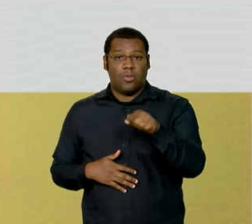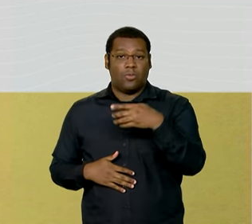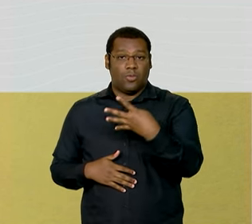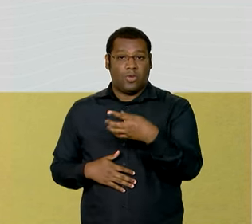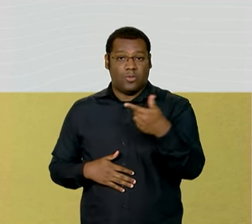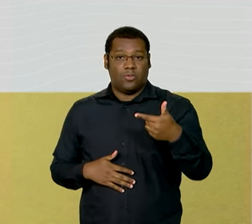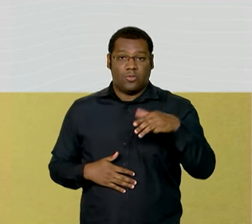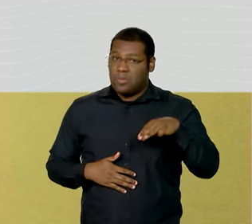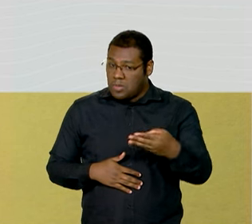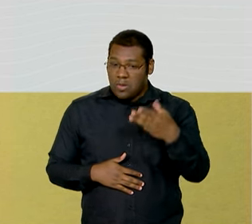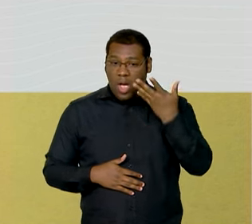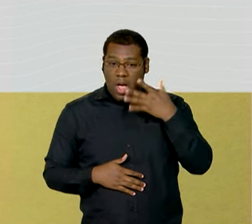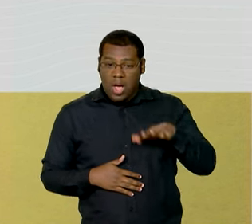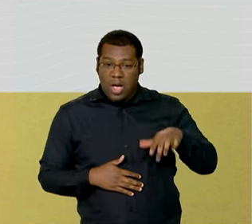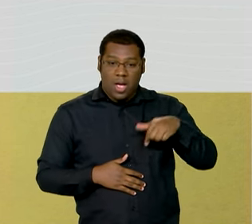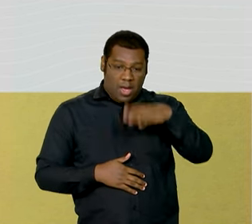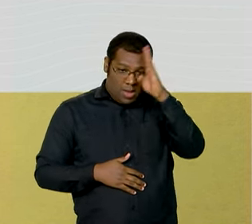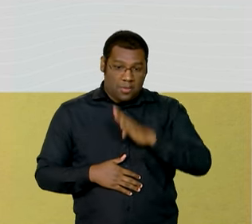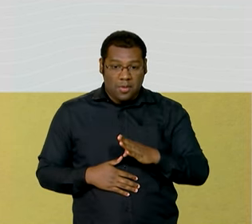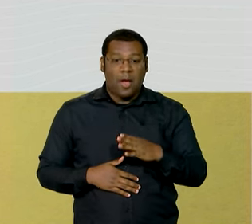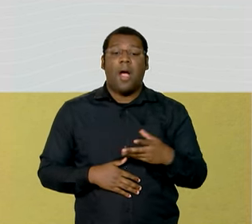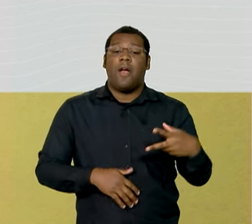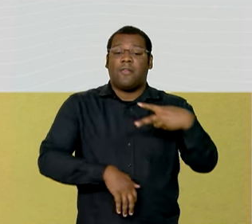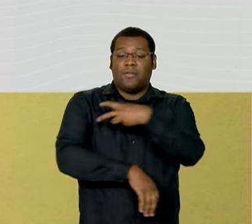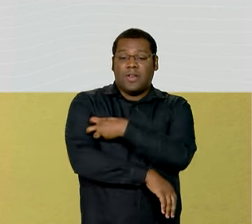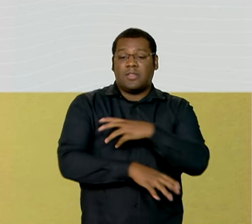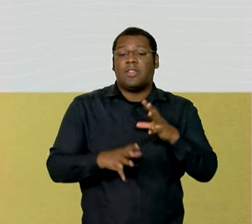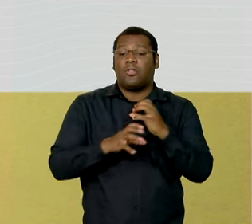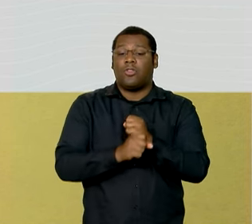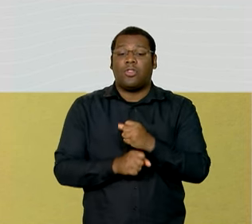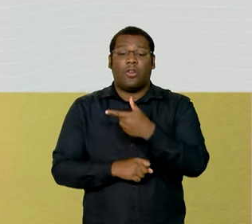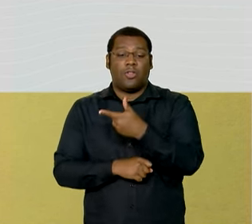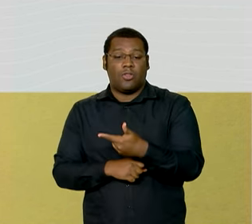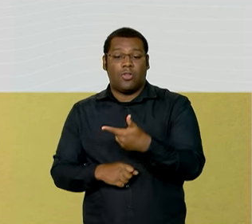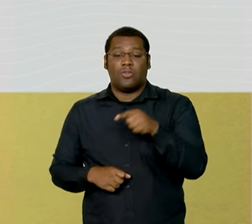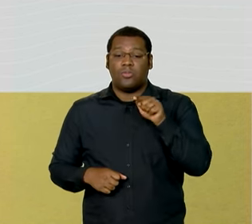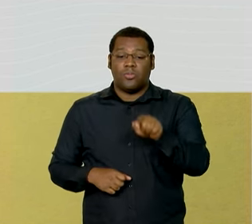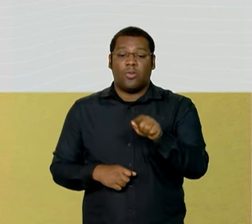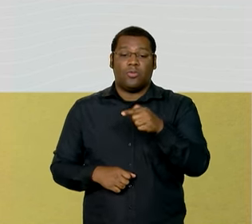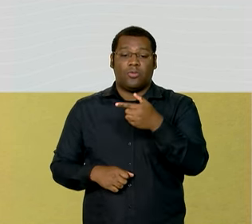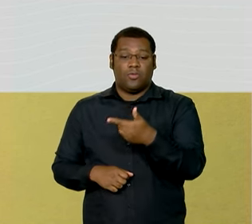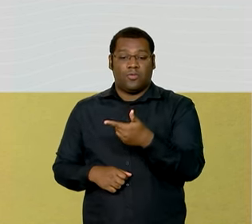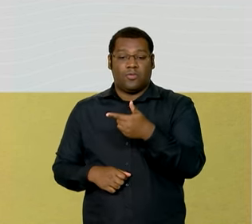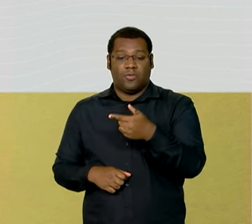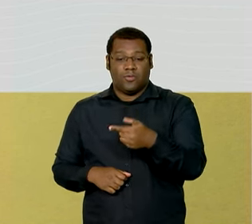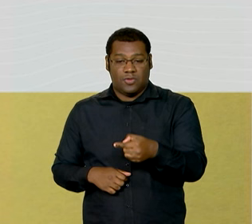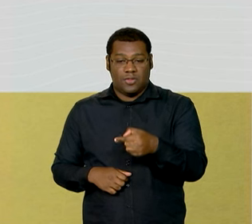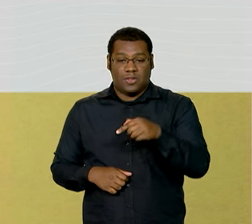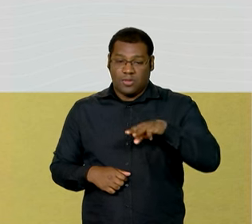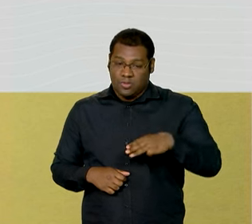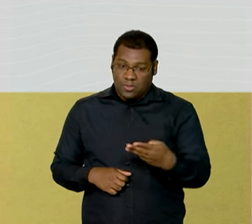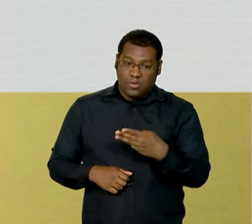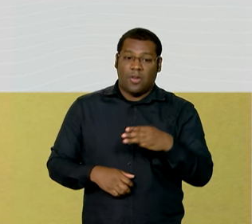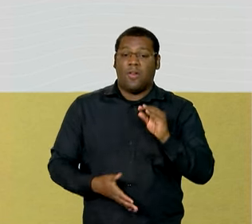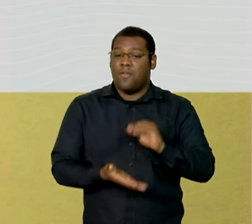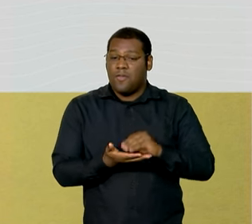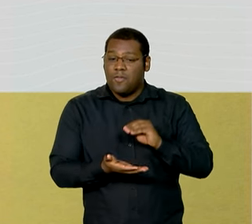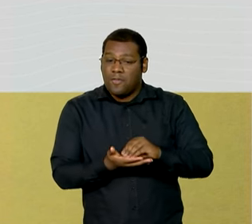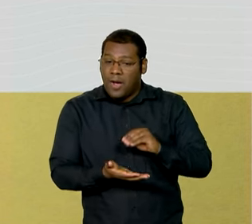e foram aplicadas 2,27 milhões de primeiras doses da polio injetável, faltando